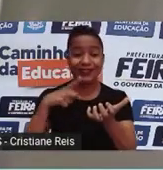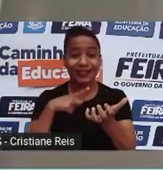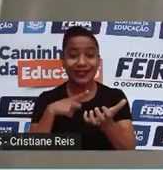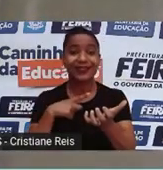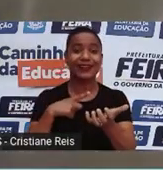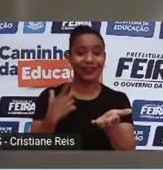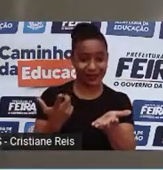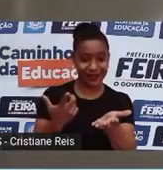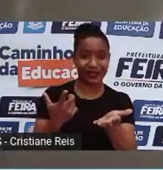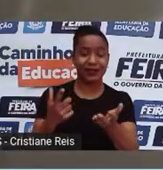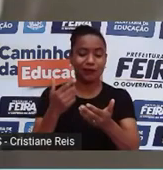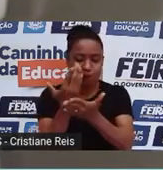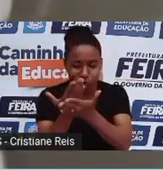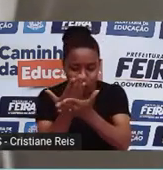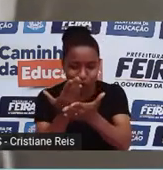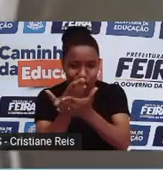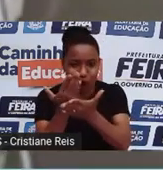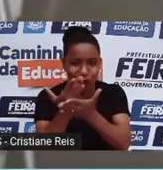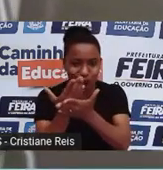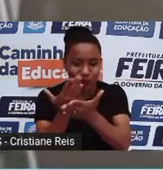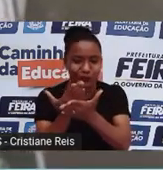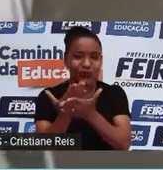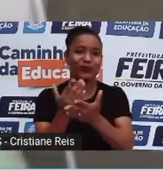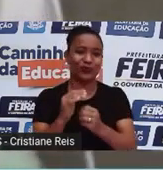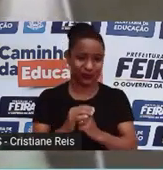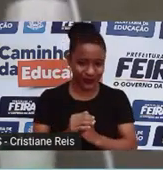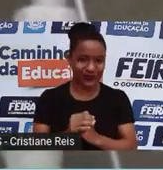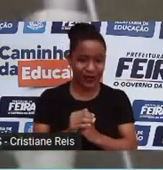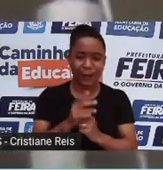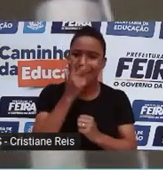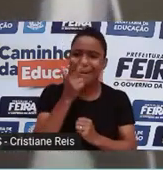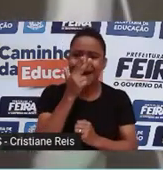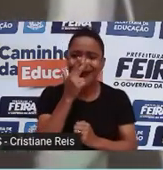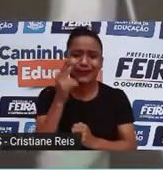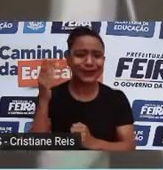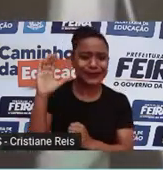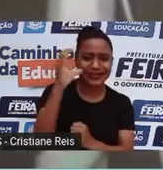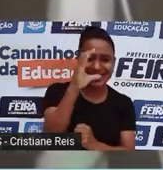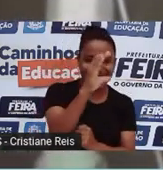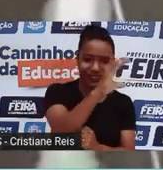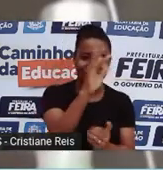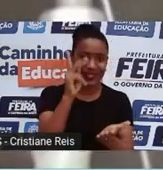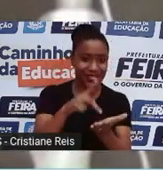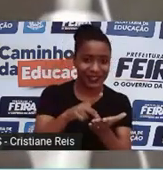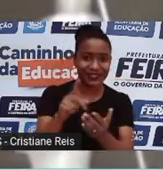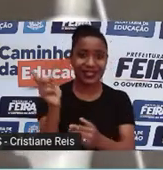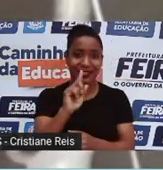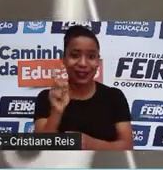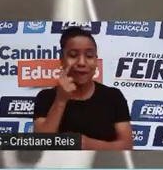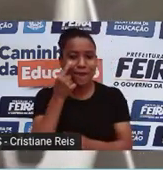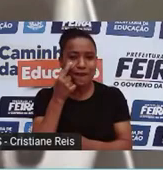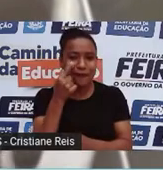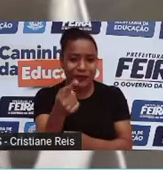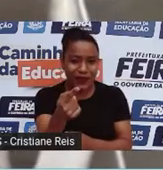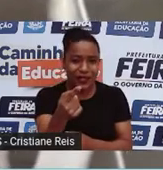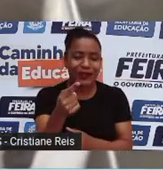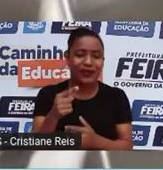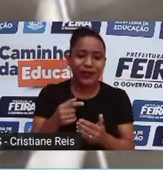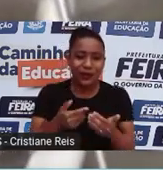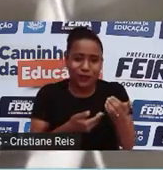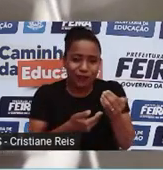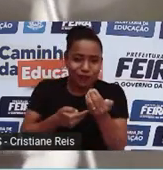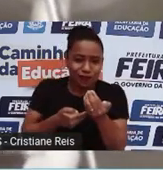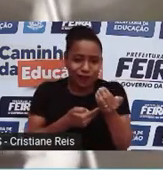gestar os mamutes. Parece ficção. Essa imagem é de um feto de ovelha que se desenvolveu por algumas semanas